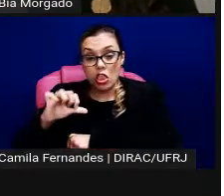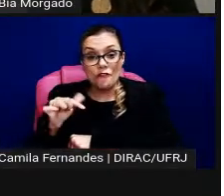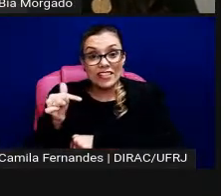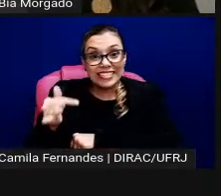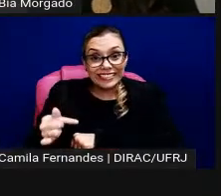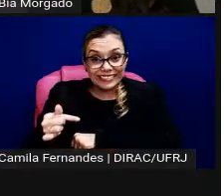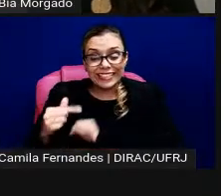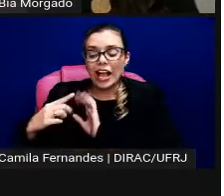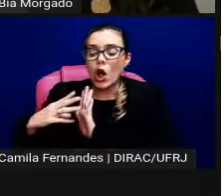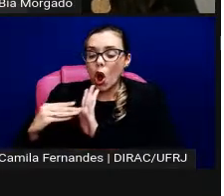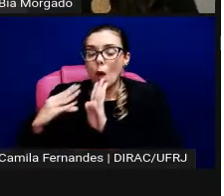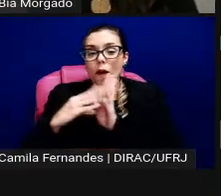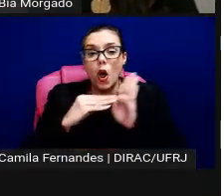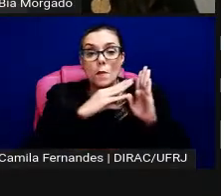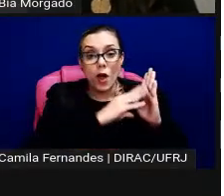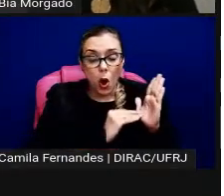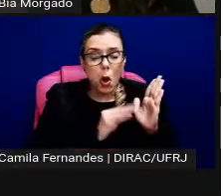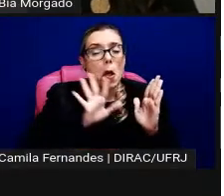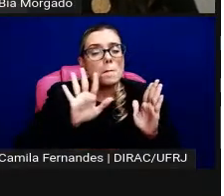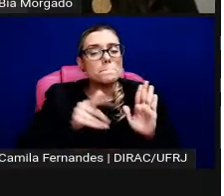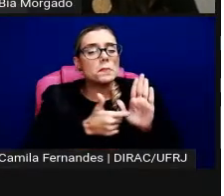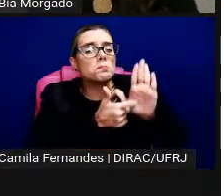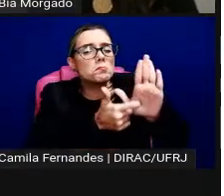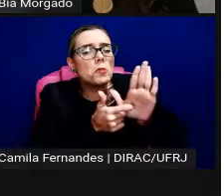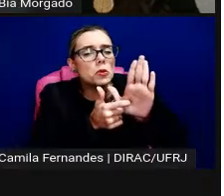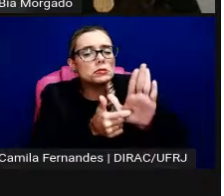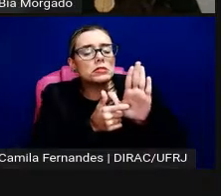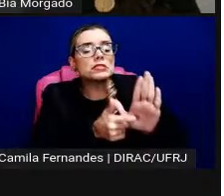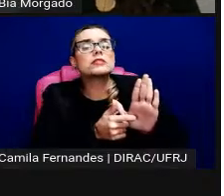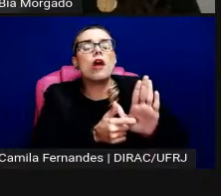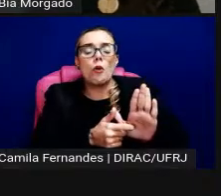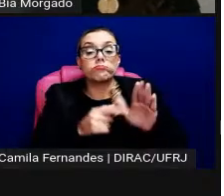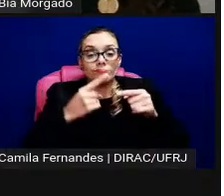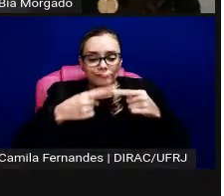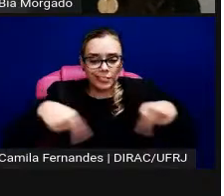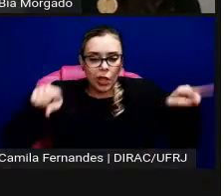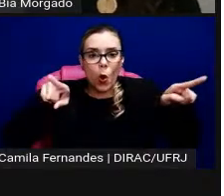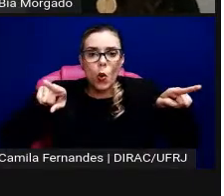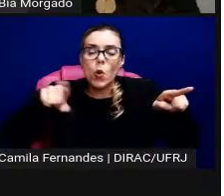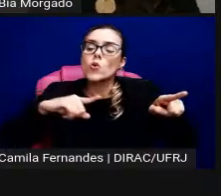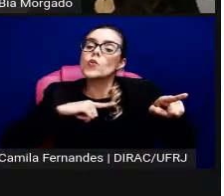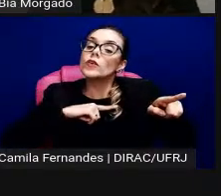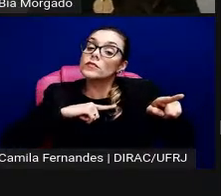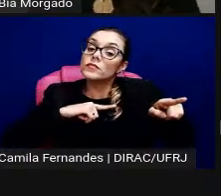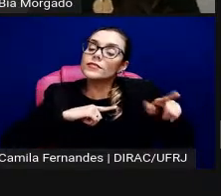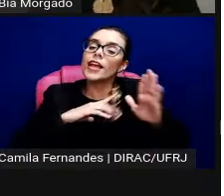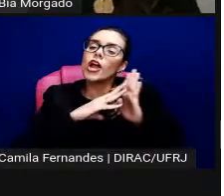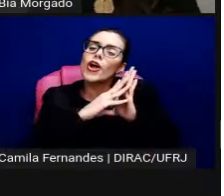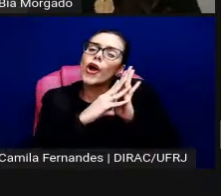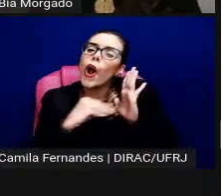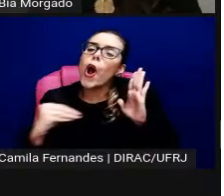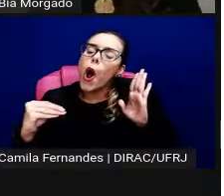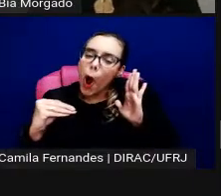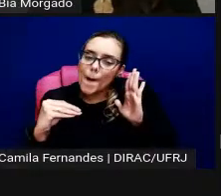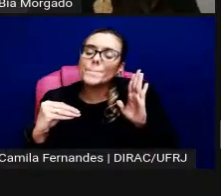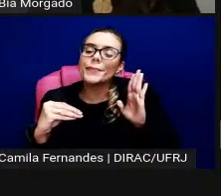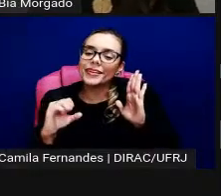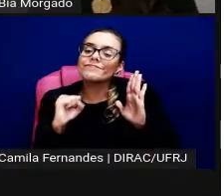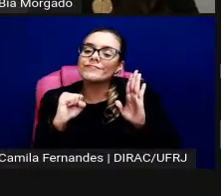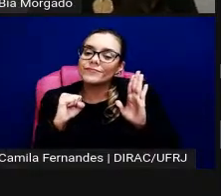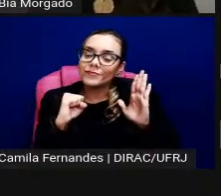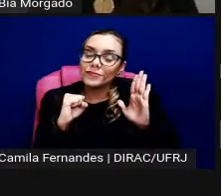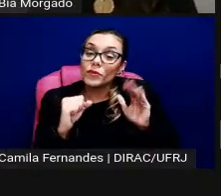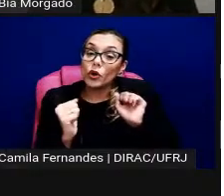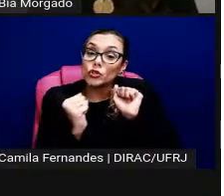que a exposição foi inaugurada, decidiram que as réplicas iriam ficar em volta de fios de ferro,